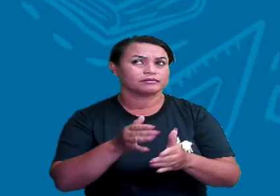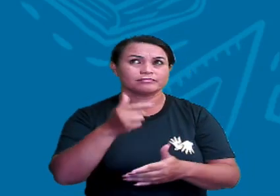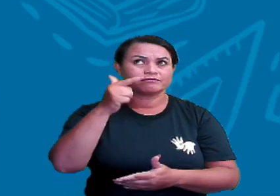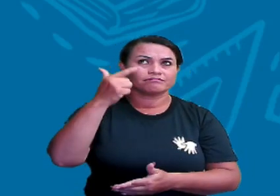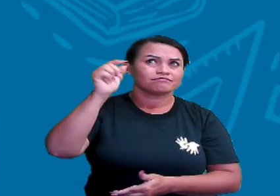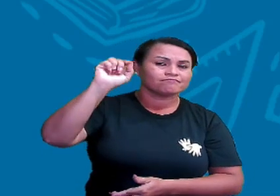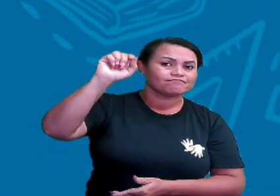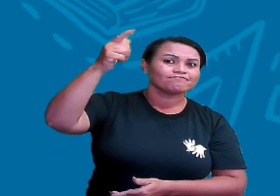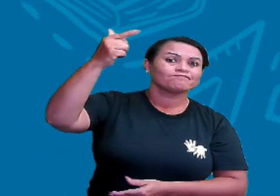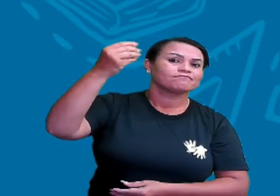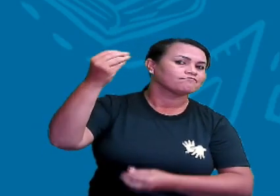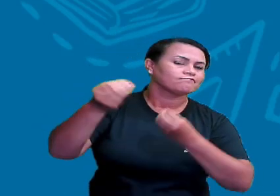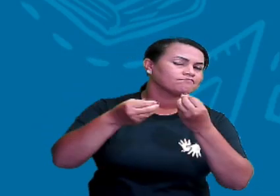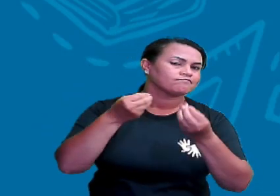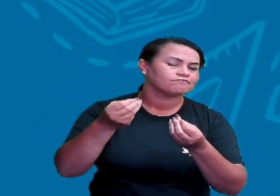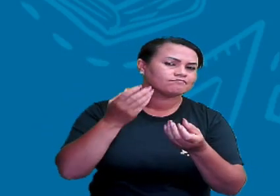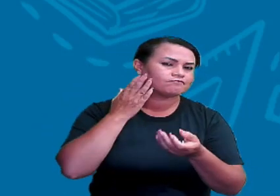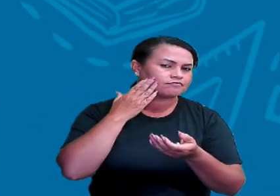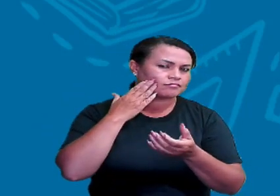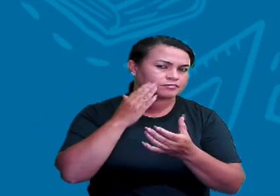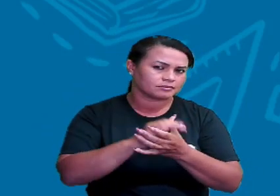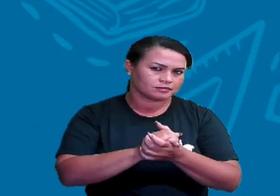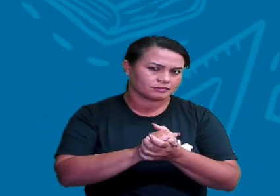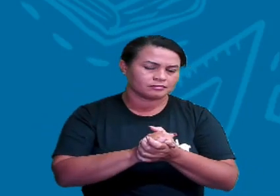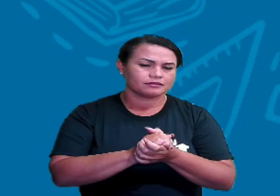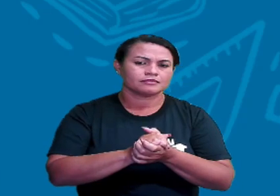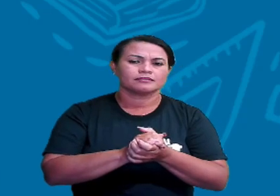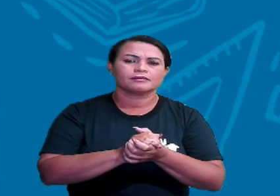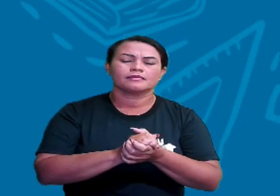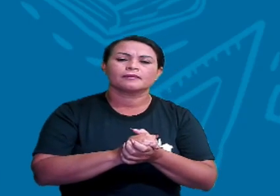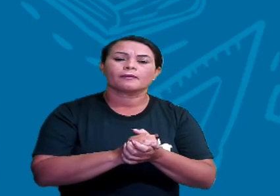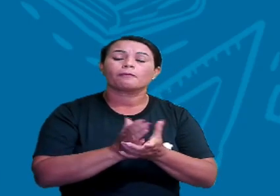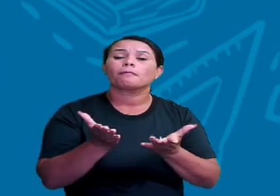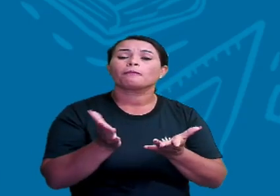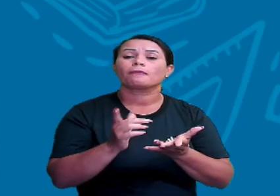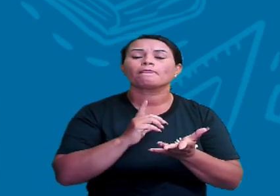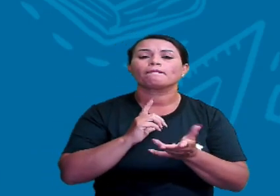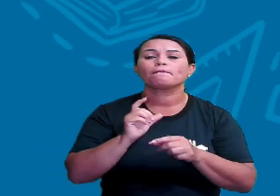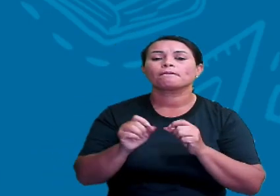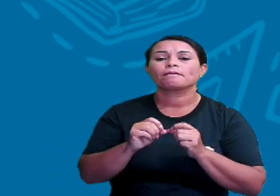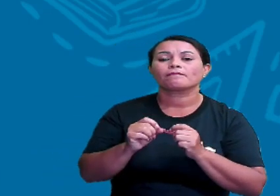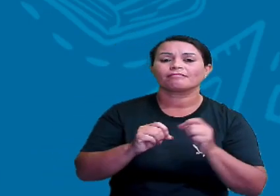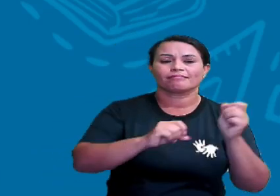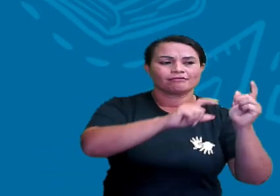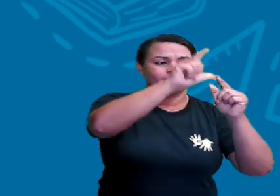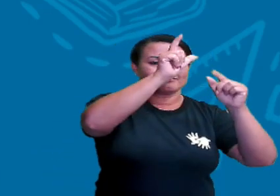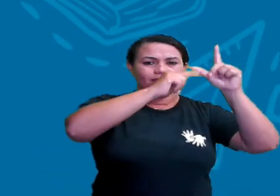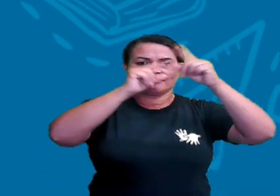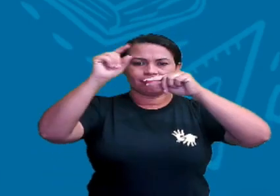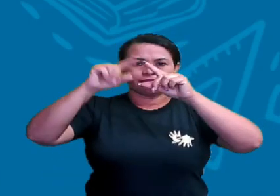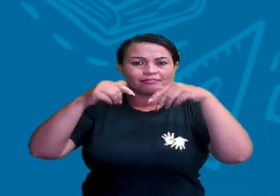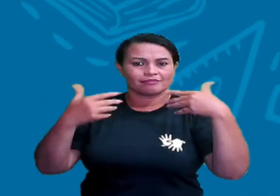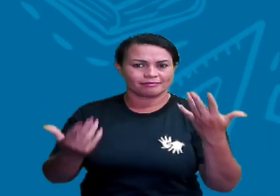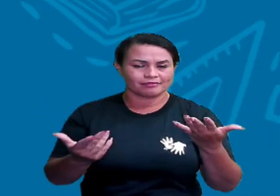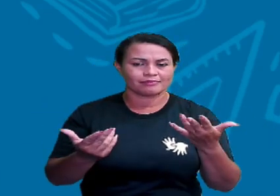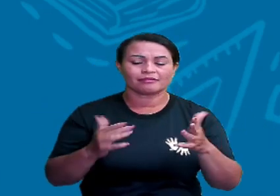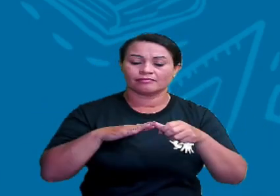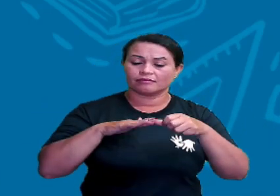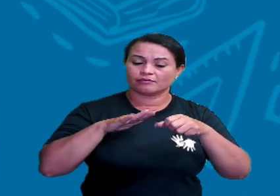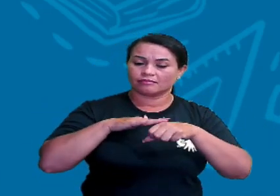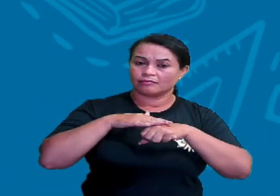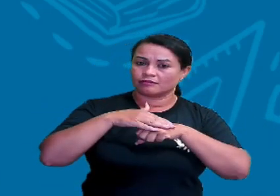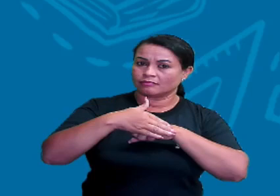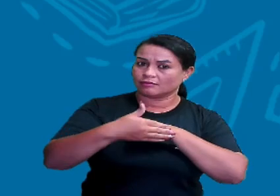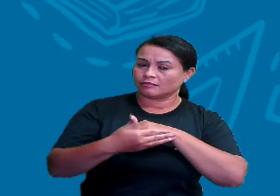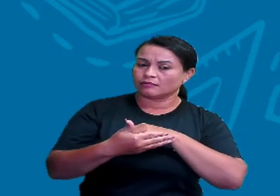sol, a gente precisa se orientar de alguma forma. E aí nós temos as estrelas. Então, à noite,